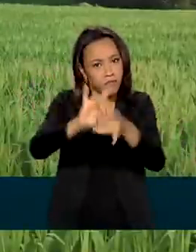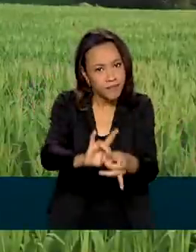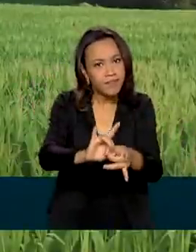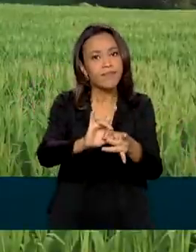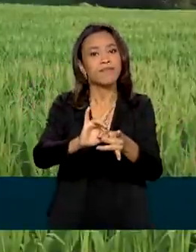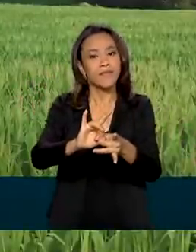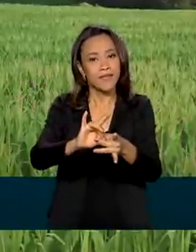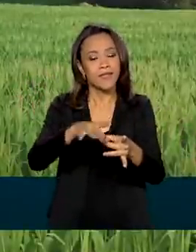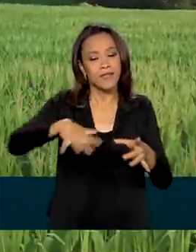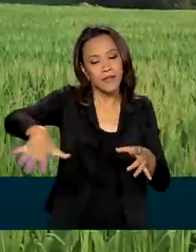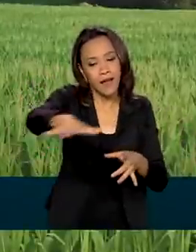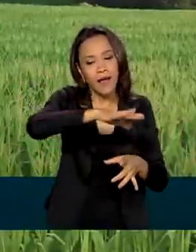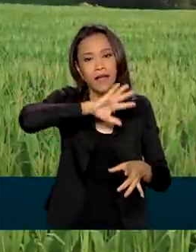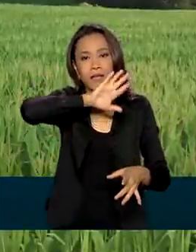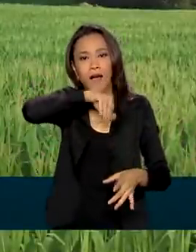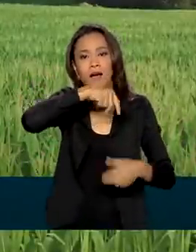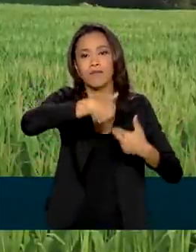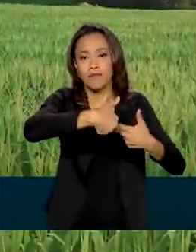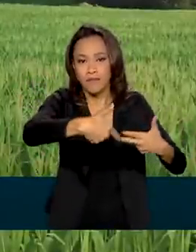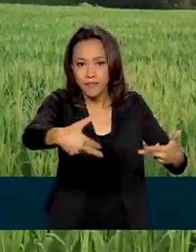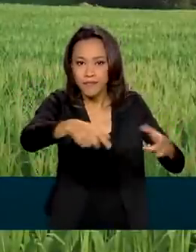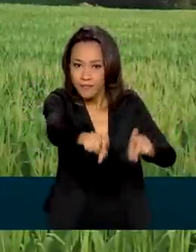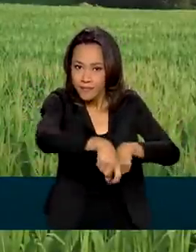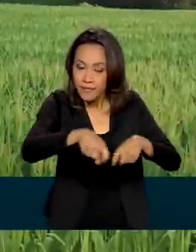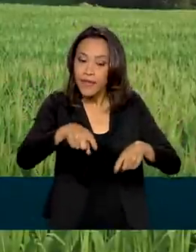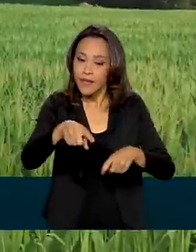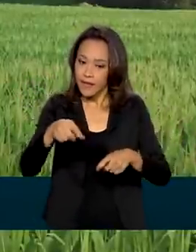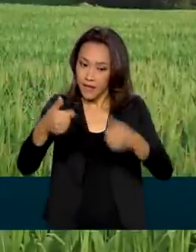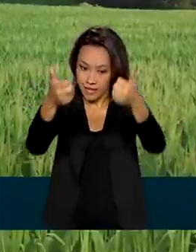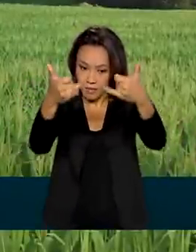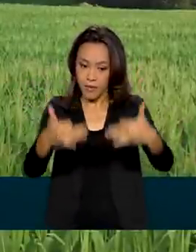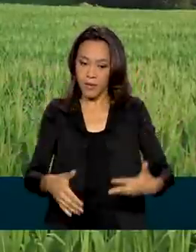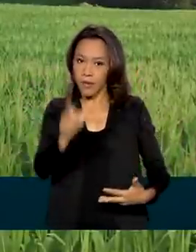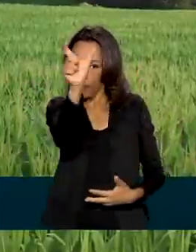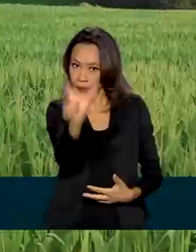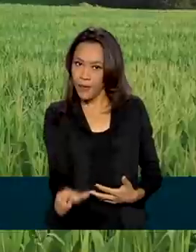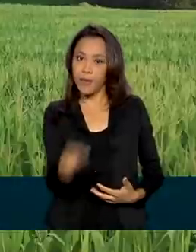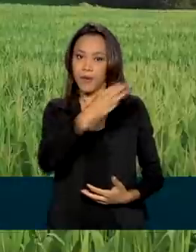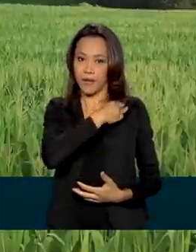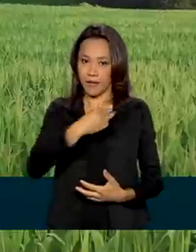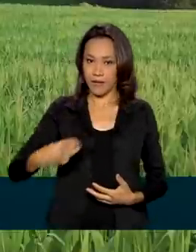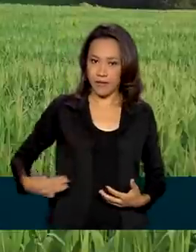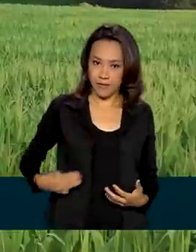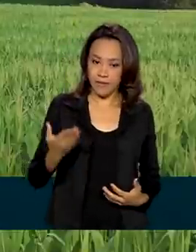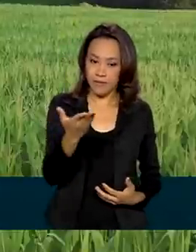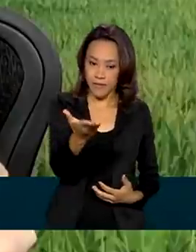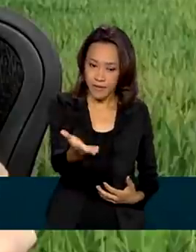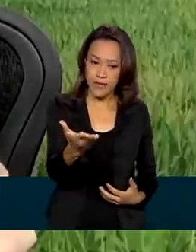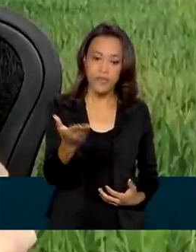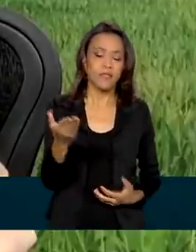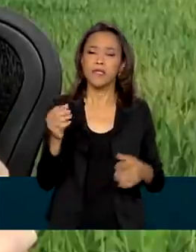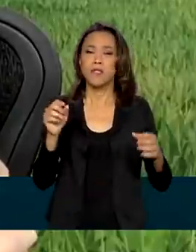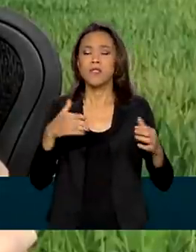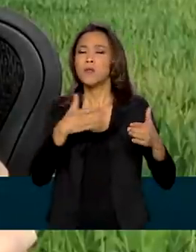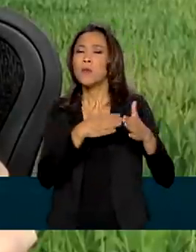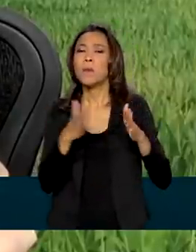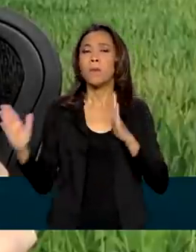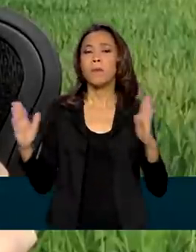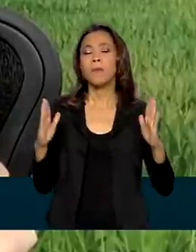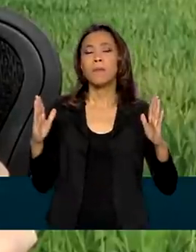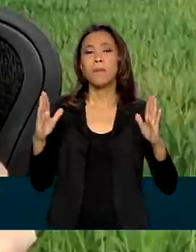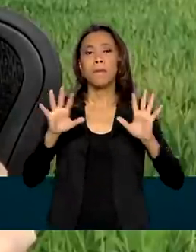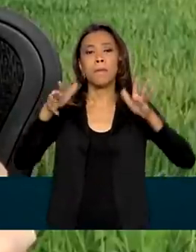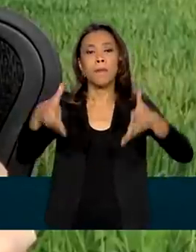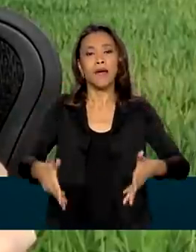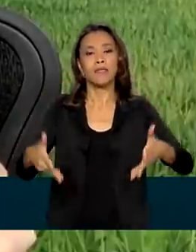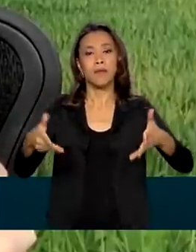foi o que defendeu a ministra da Agricultura, Pecuária e Abastecimento, Tereza Cristina, durante participação